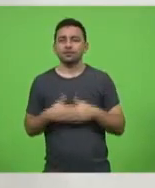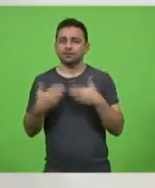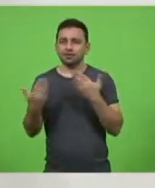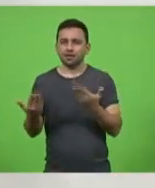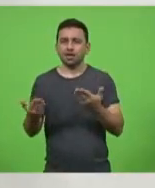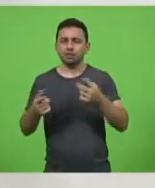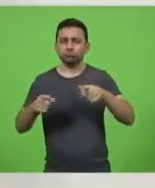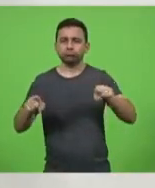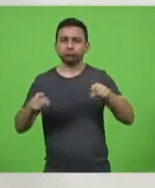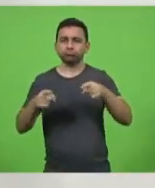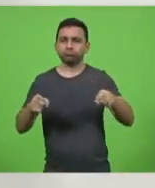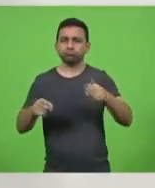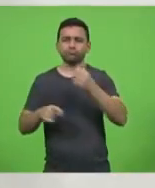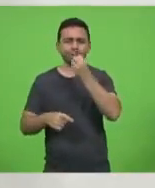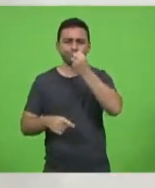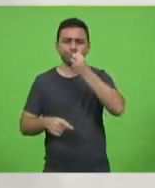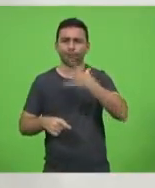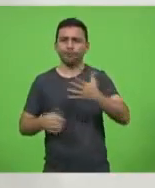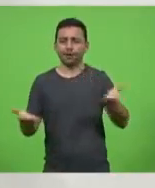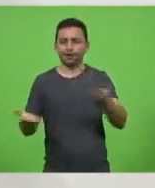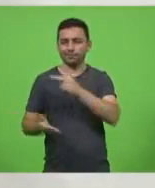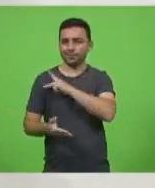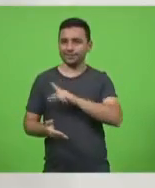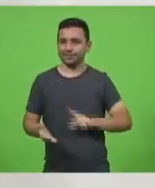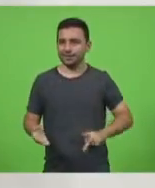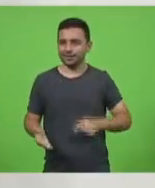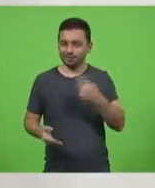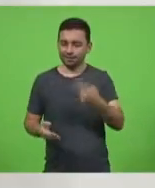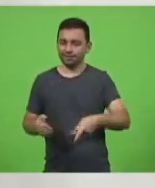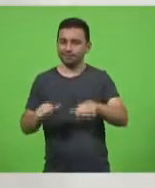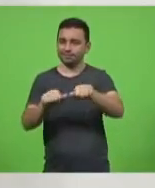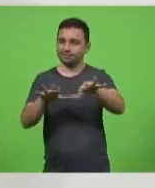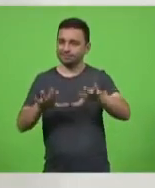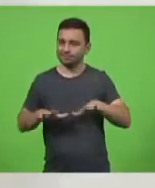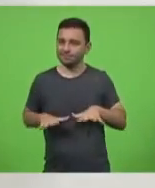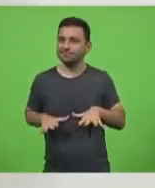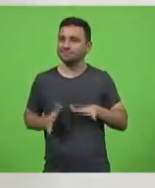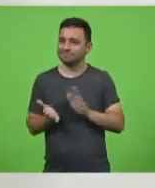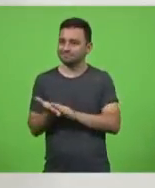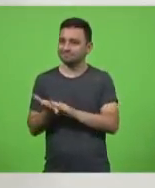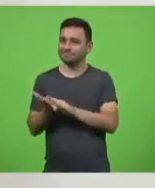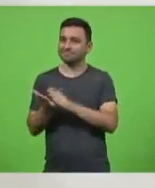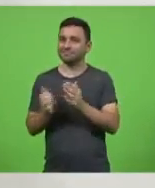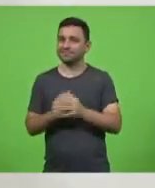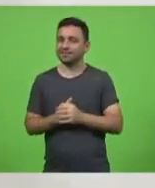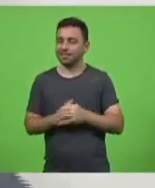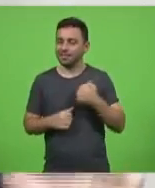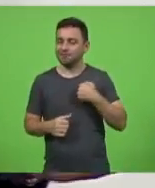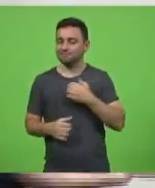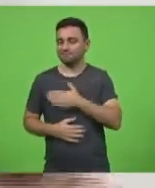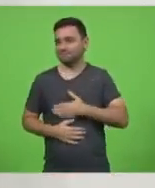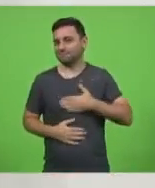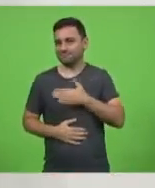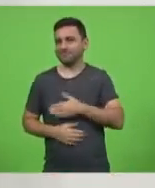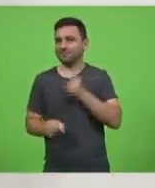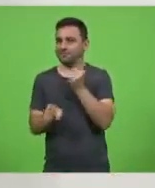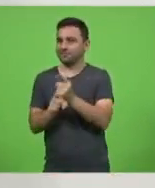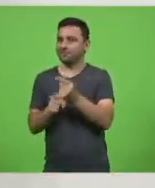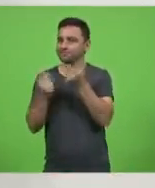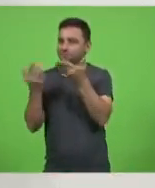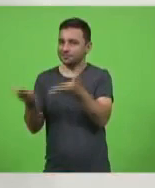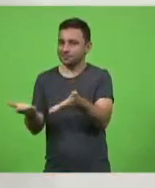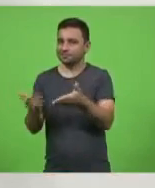está conduzindo a presidência dessa sessão. é um prazer reencontrá-lo nesta casa. Minha saudação também